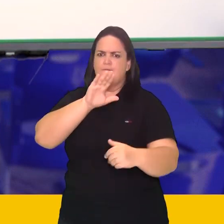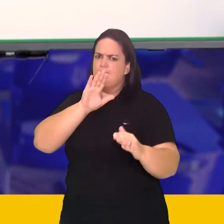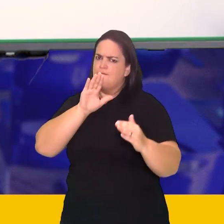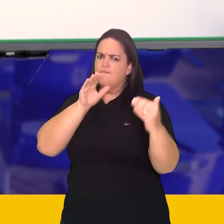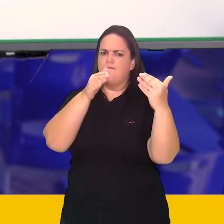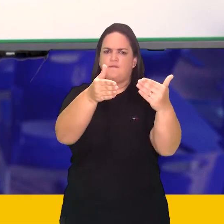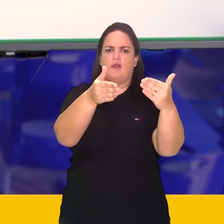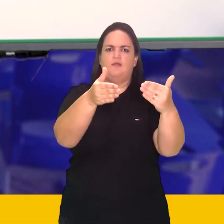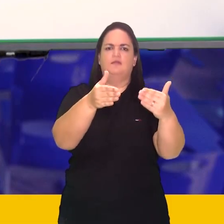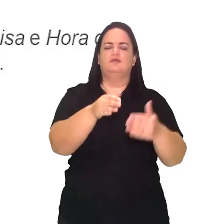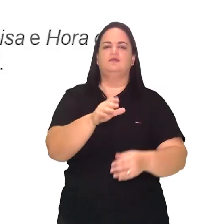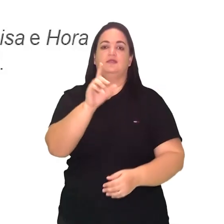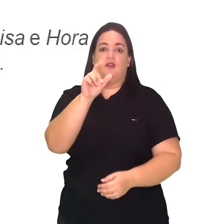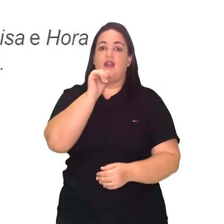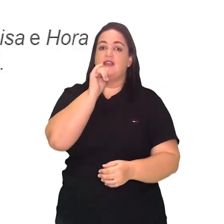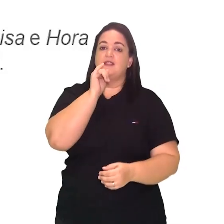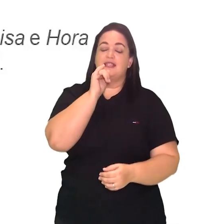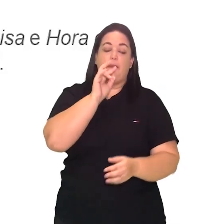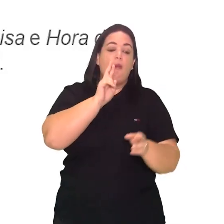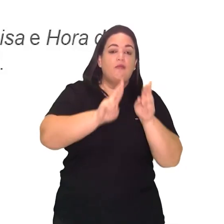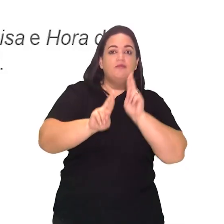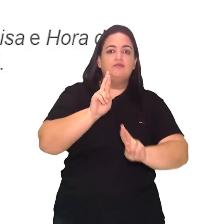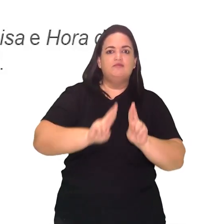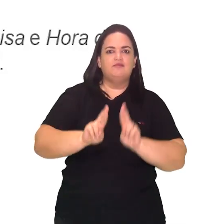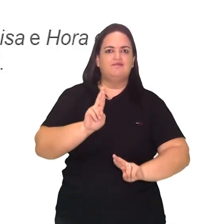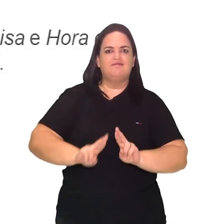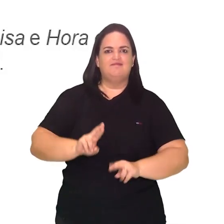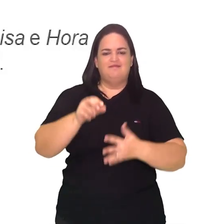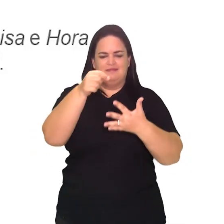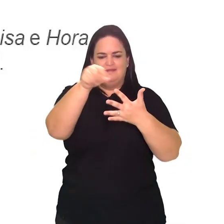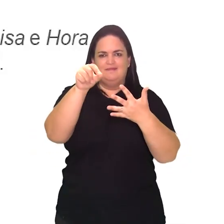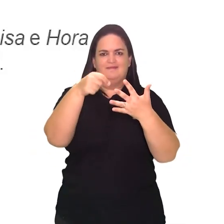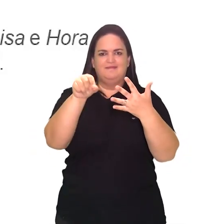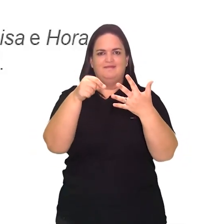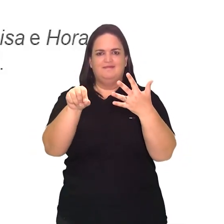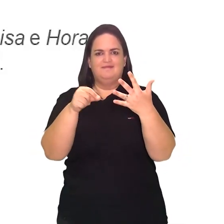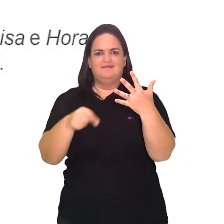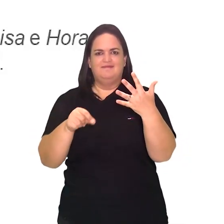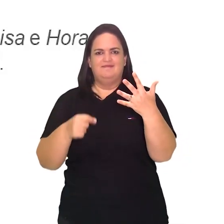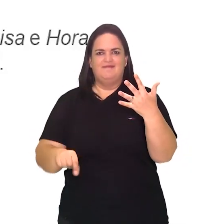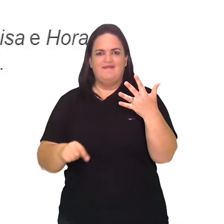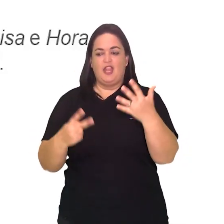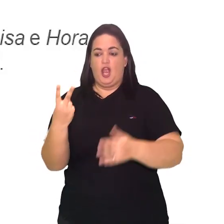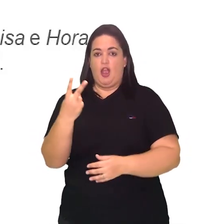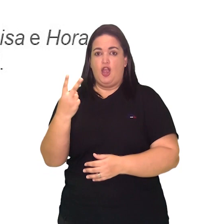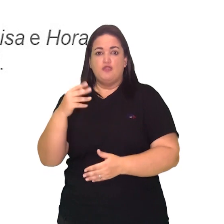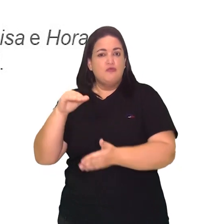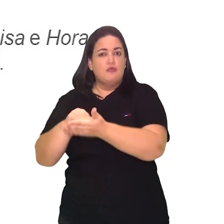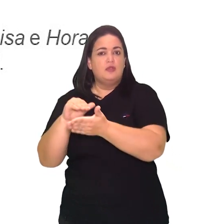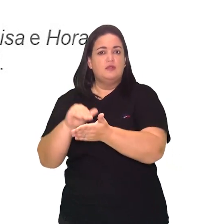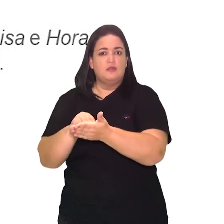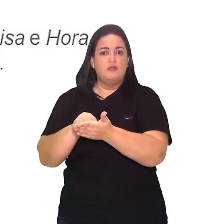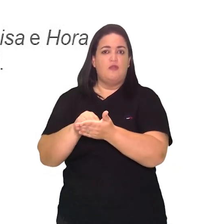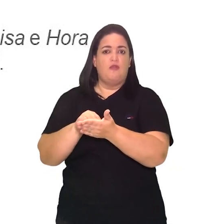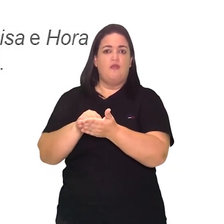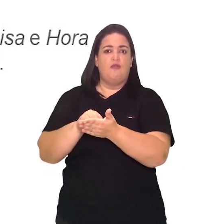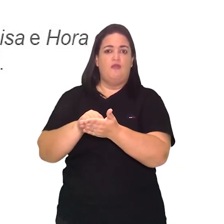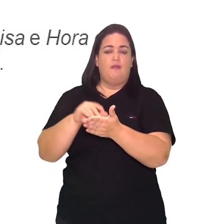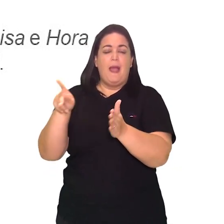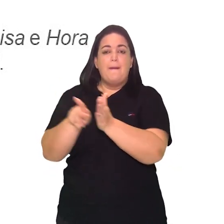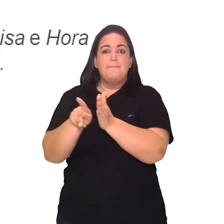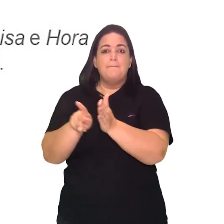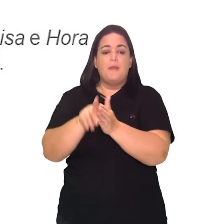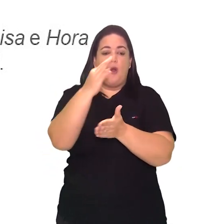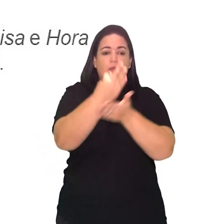A gente vai corrigir as atividades de duas sessões, as duas últimas sessões referentes ao texto